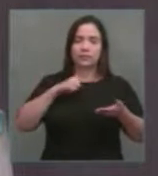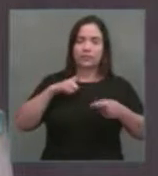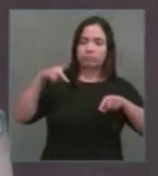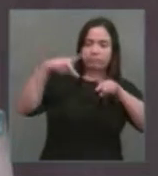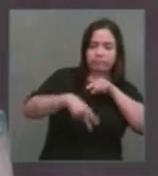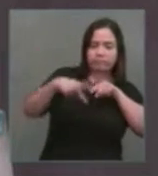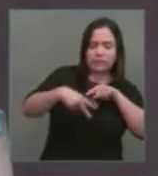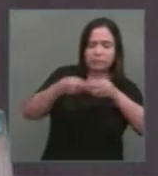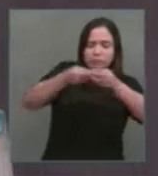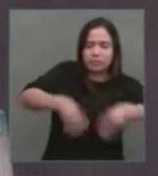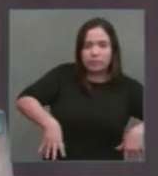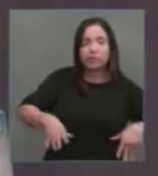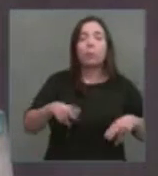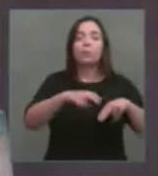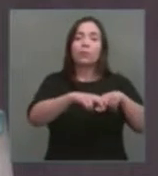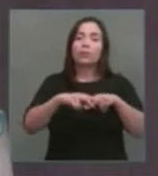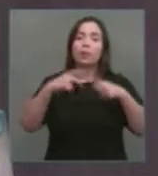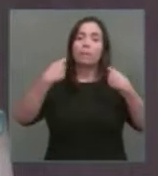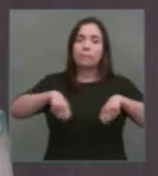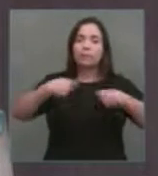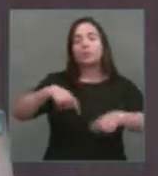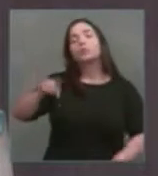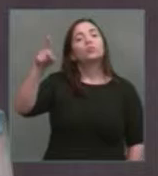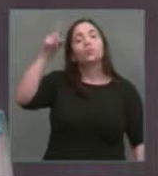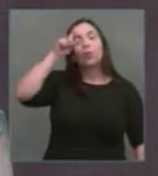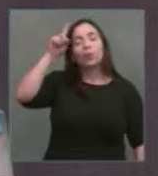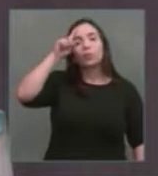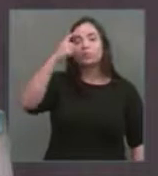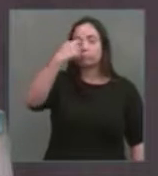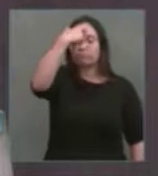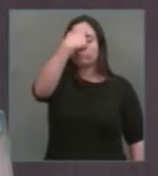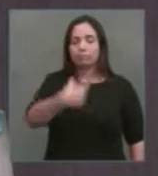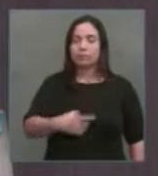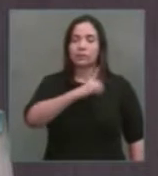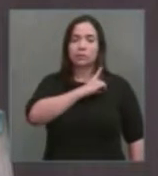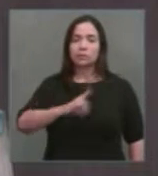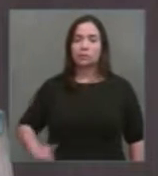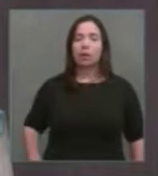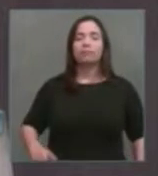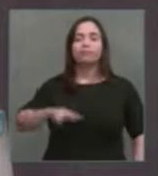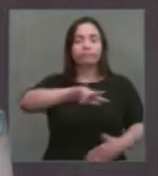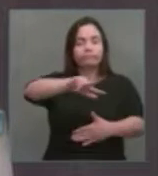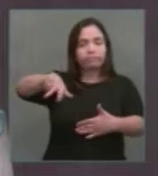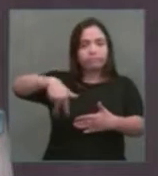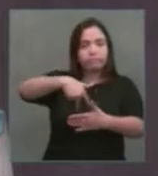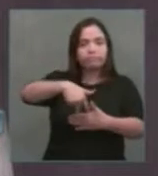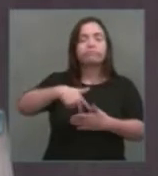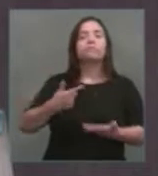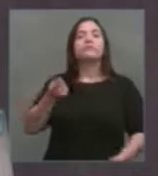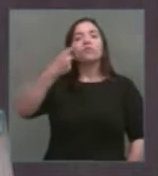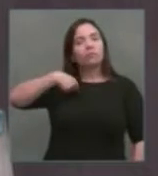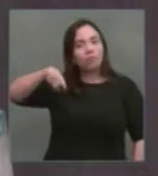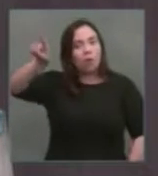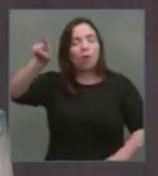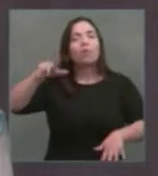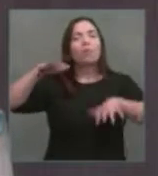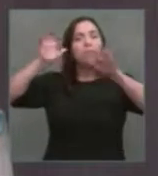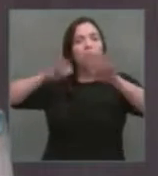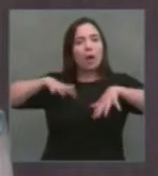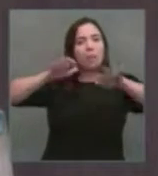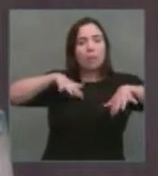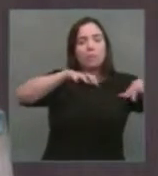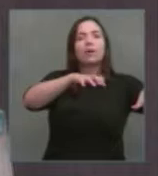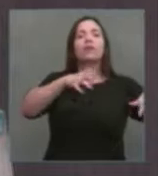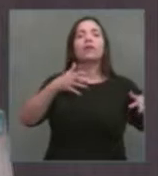Daí a necessidade de todos os dias o nosso mandato subir à tribuna, ir às manifestações, ocupar as redes